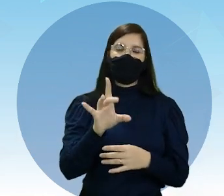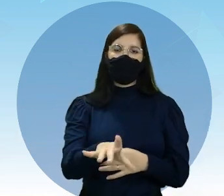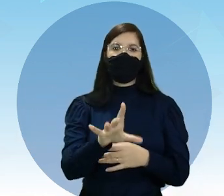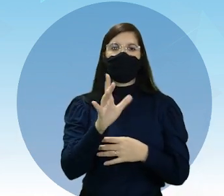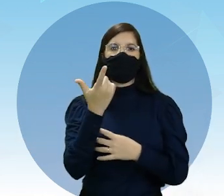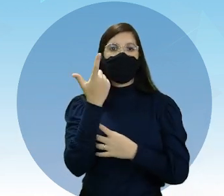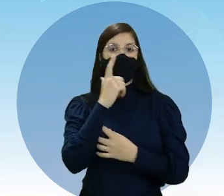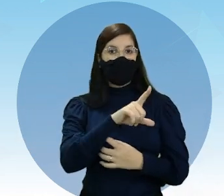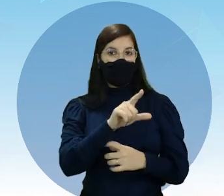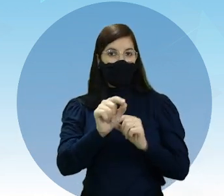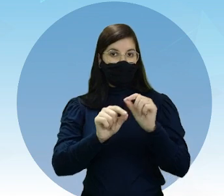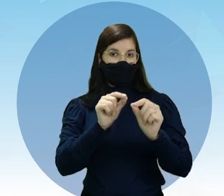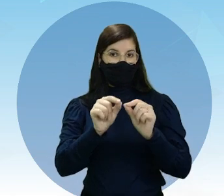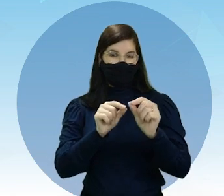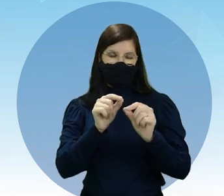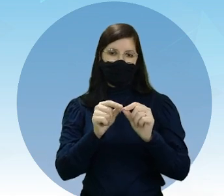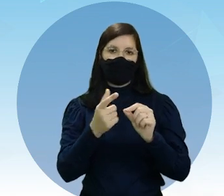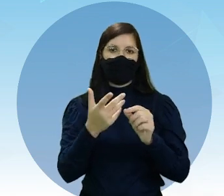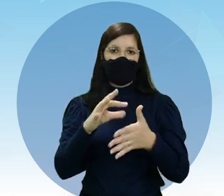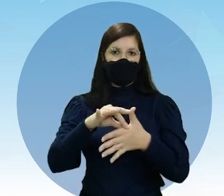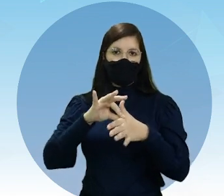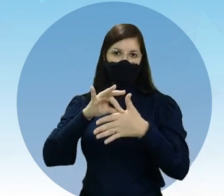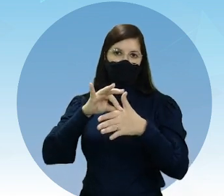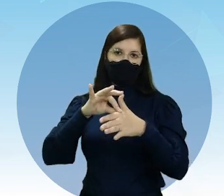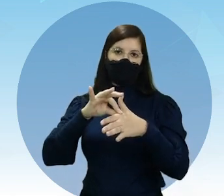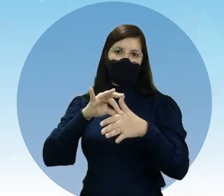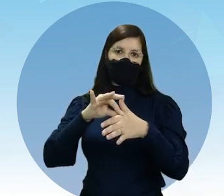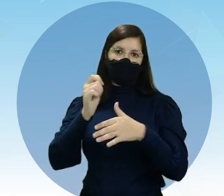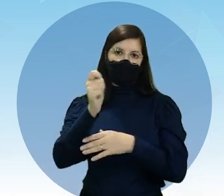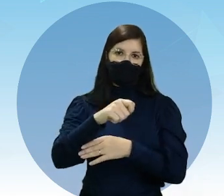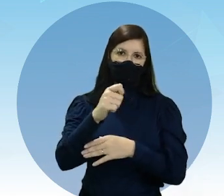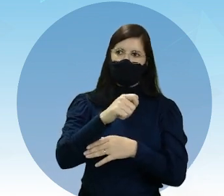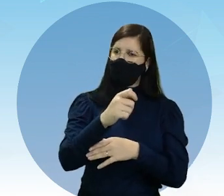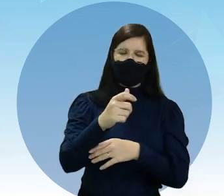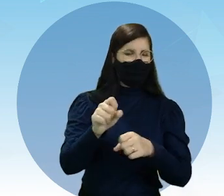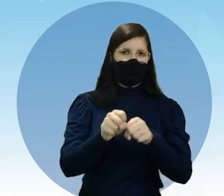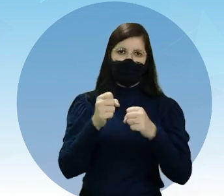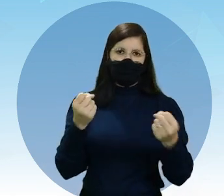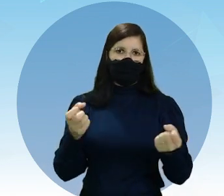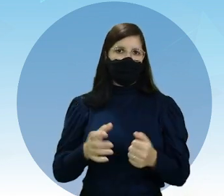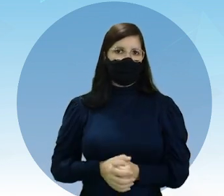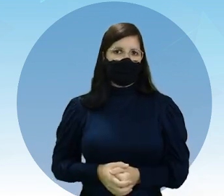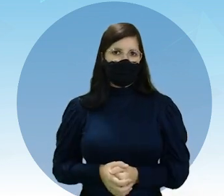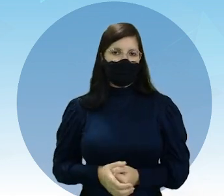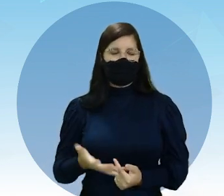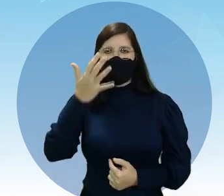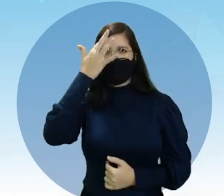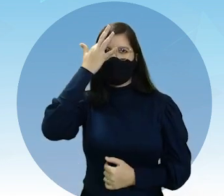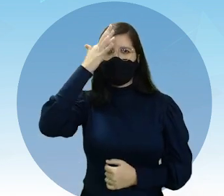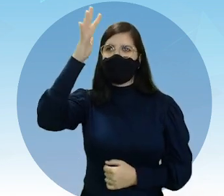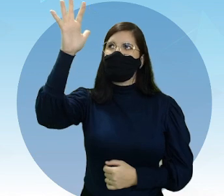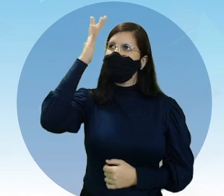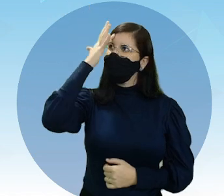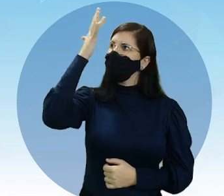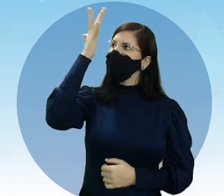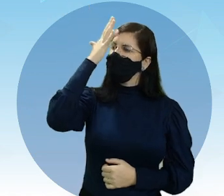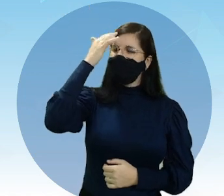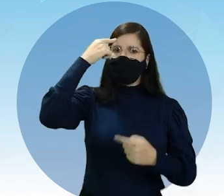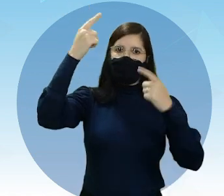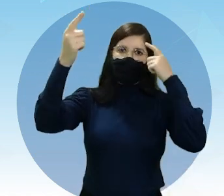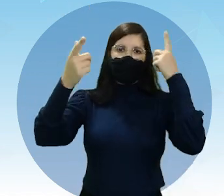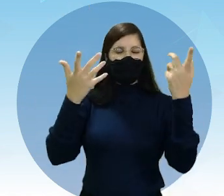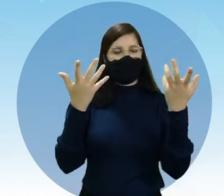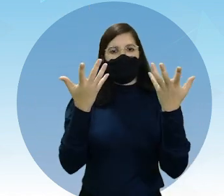considerada fisicamente impossível. E as suas ideias, naquela época, elas